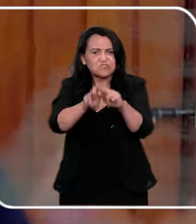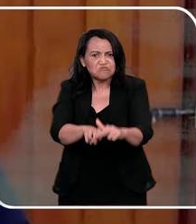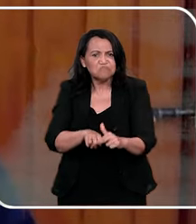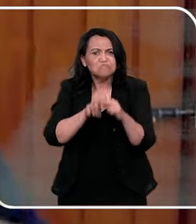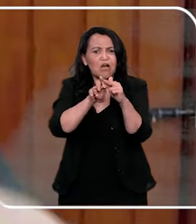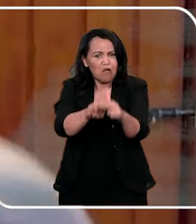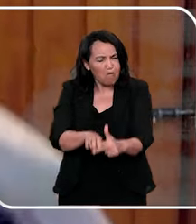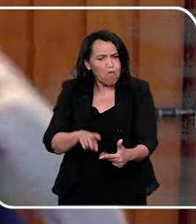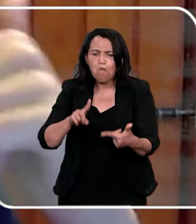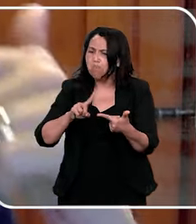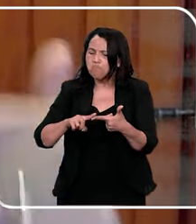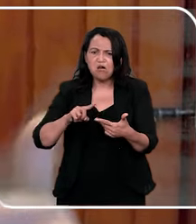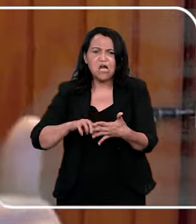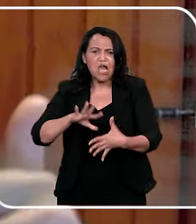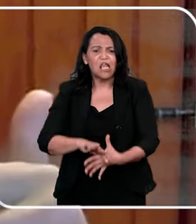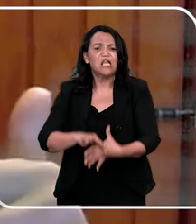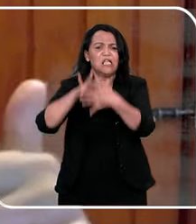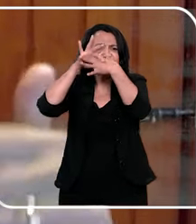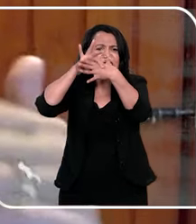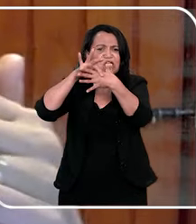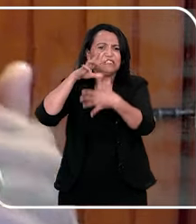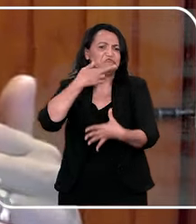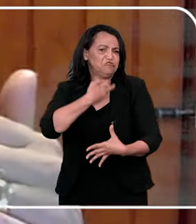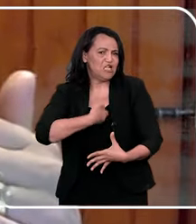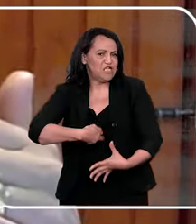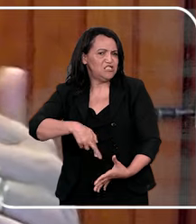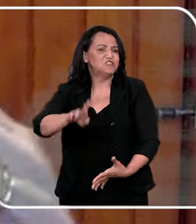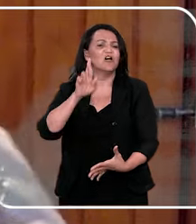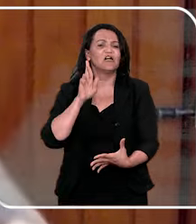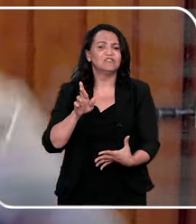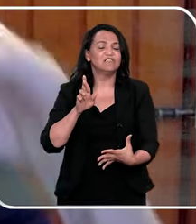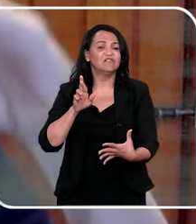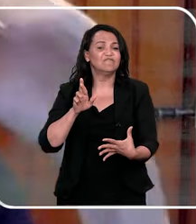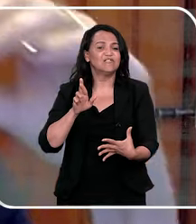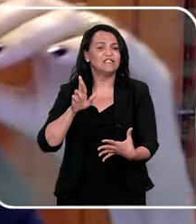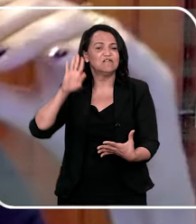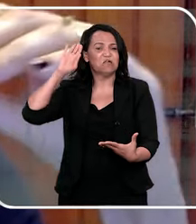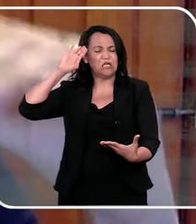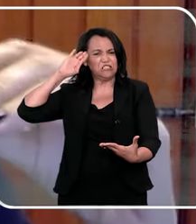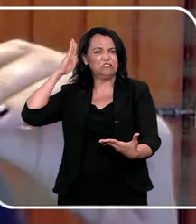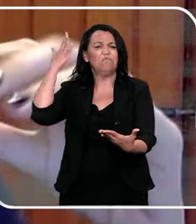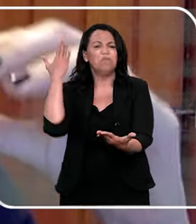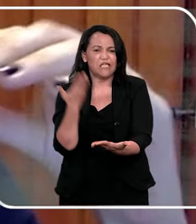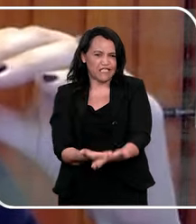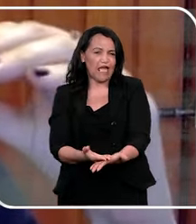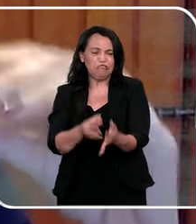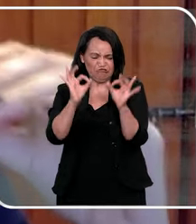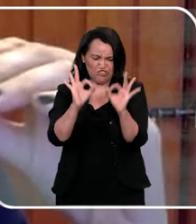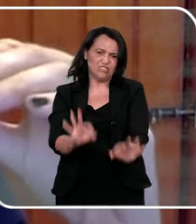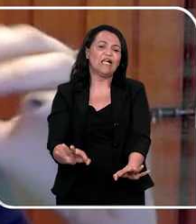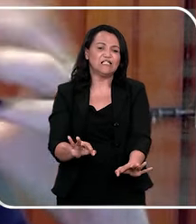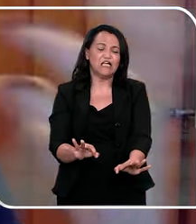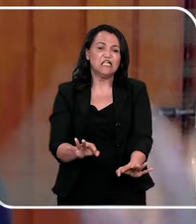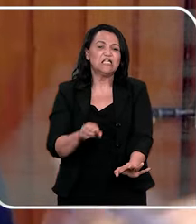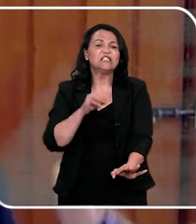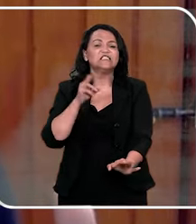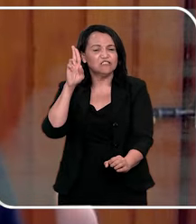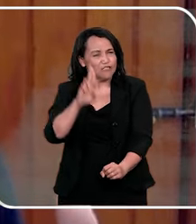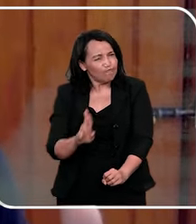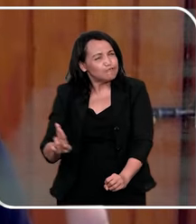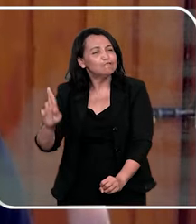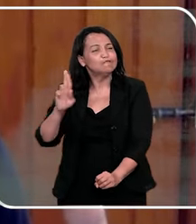pai de santo, líderes religiosos, qualquer, essas posições em religião, nos deixa com uma